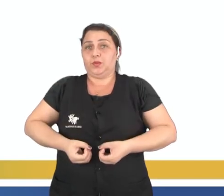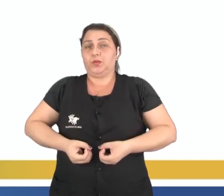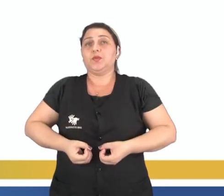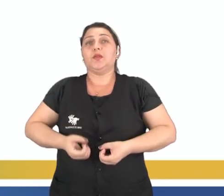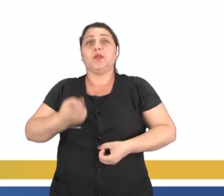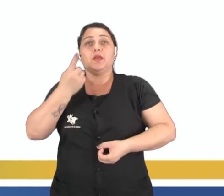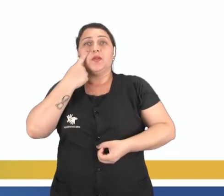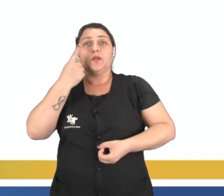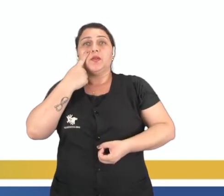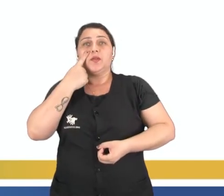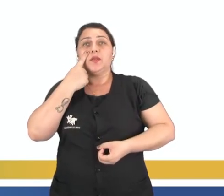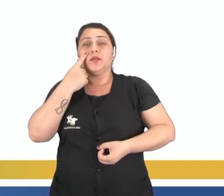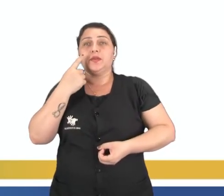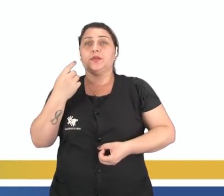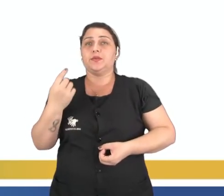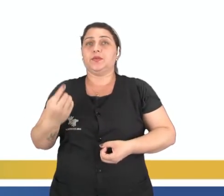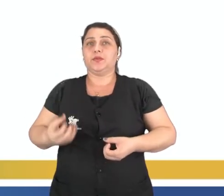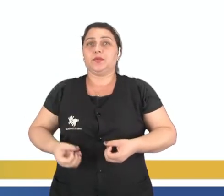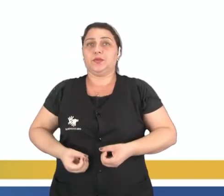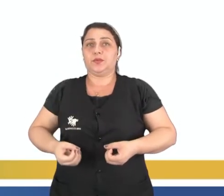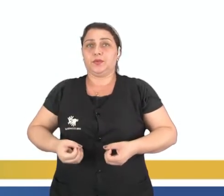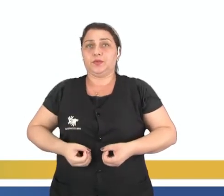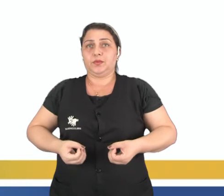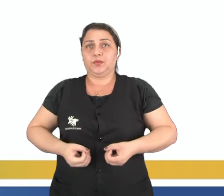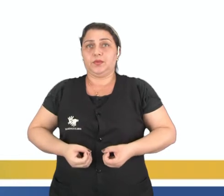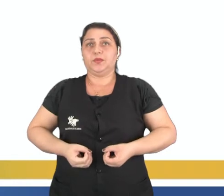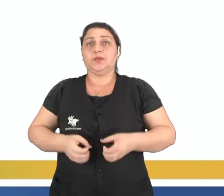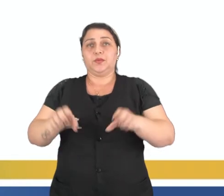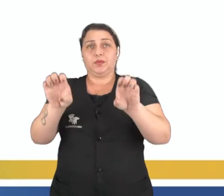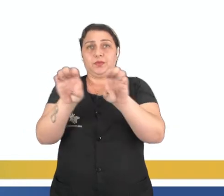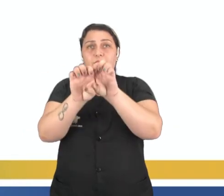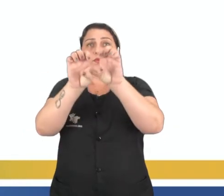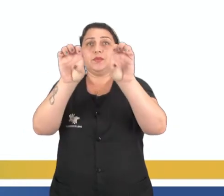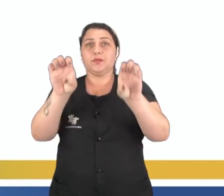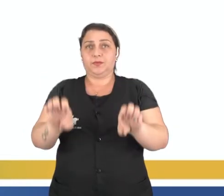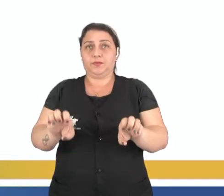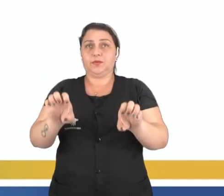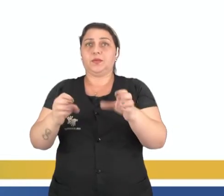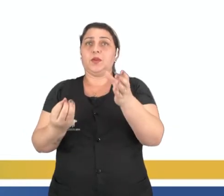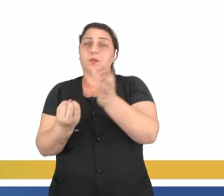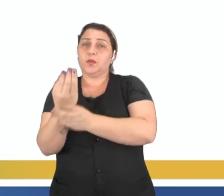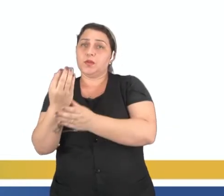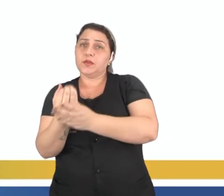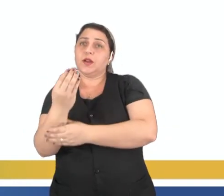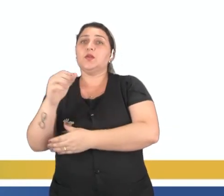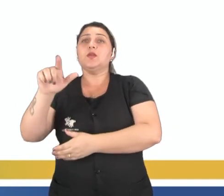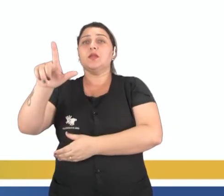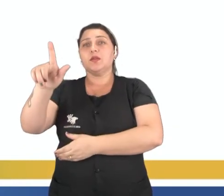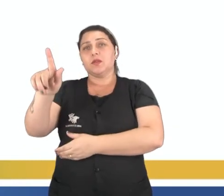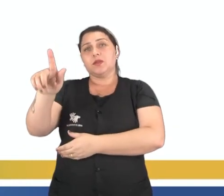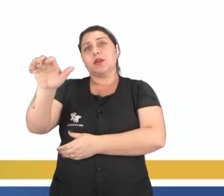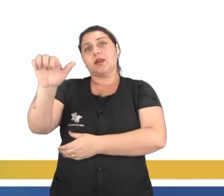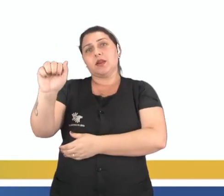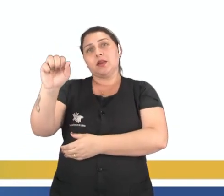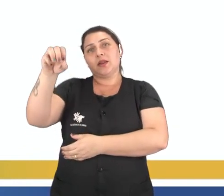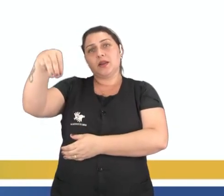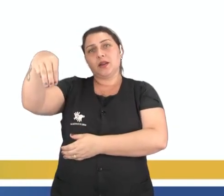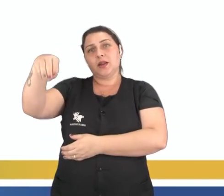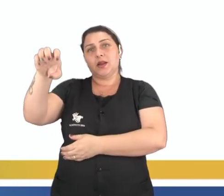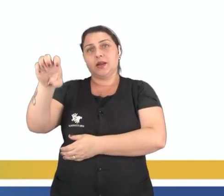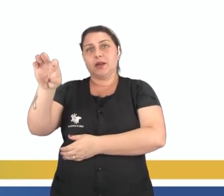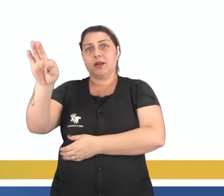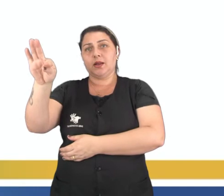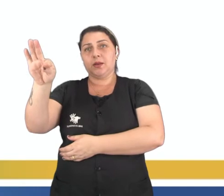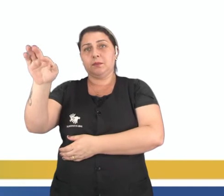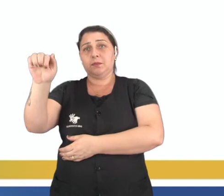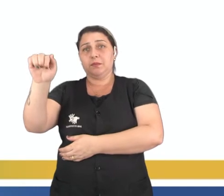vocês observarem ali o número 1, tá indicando na imagem onde modifica o ovário, no caso tá indicando um dos ovários ali na imagem